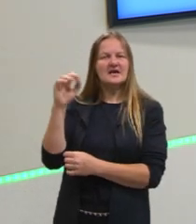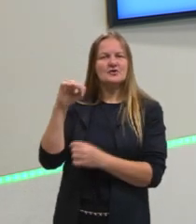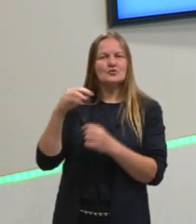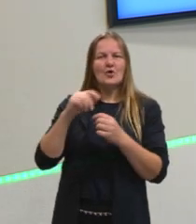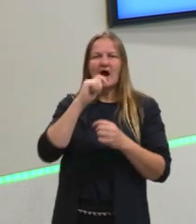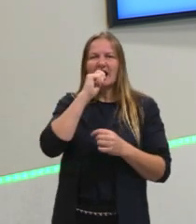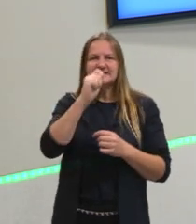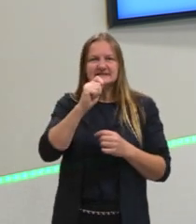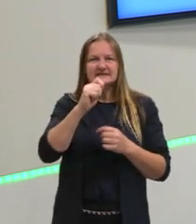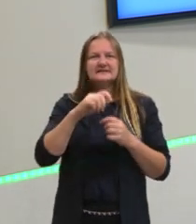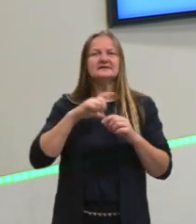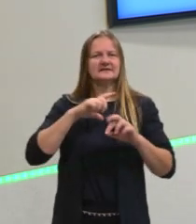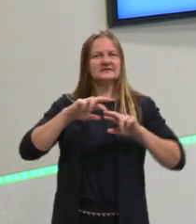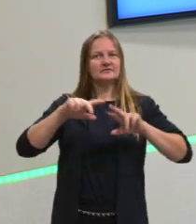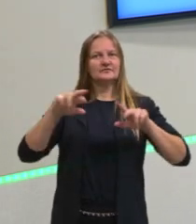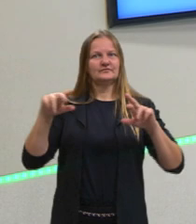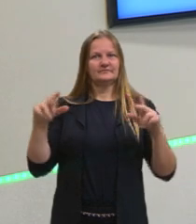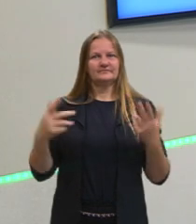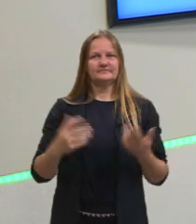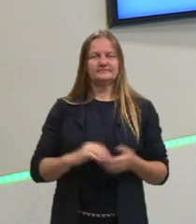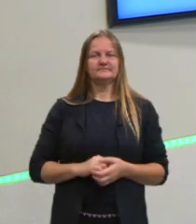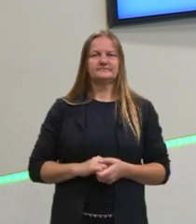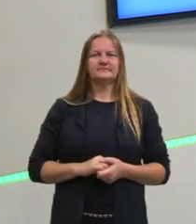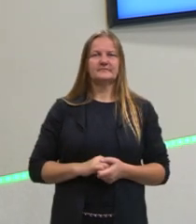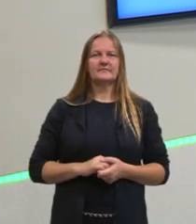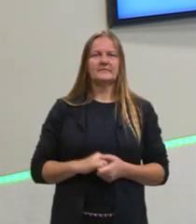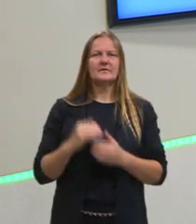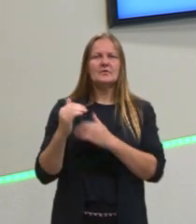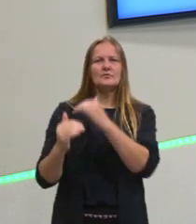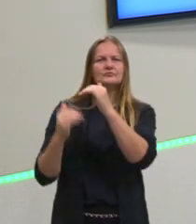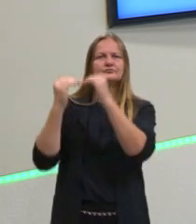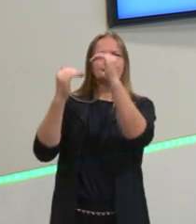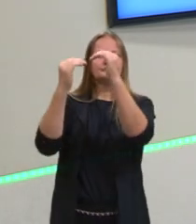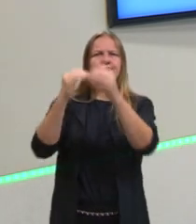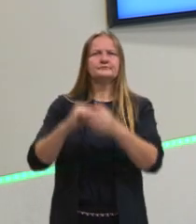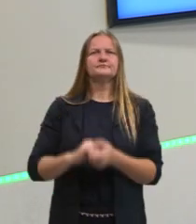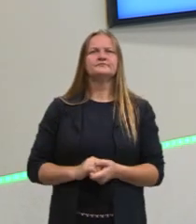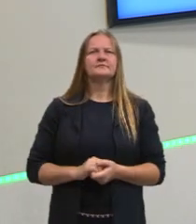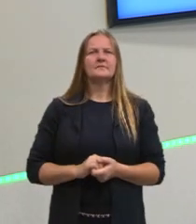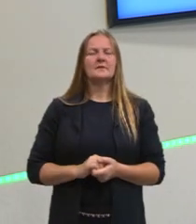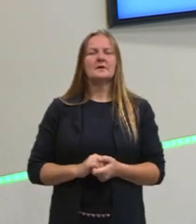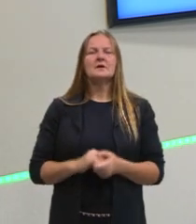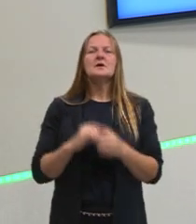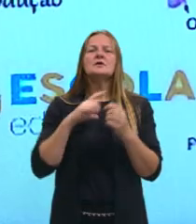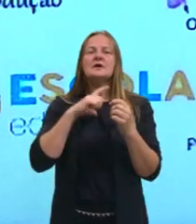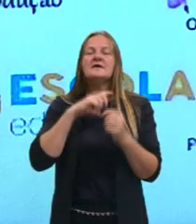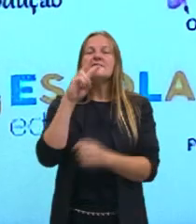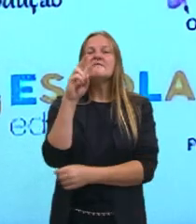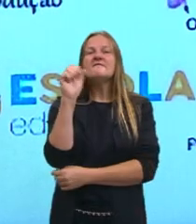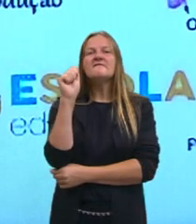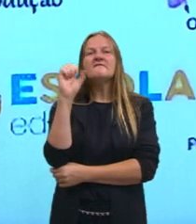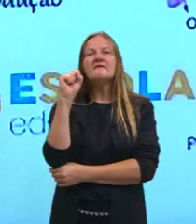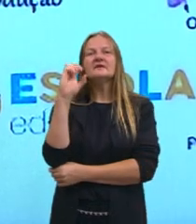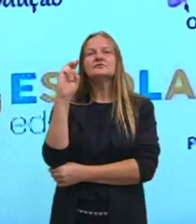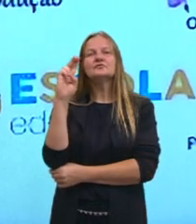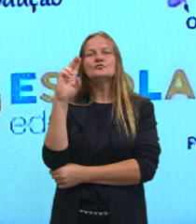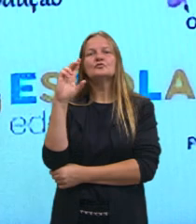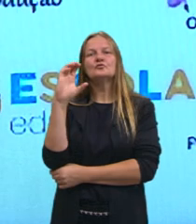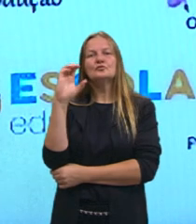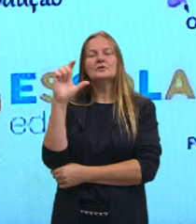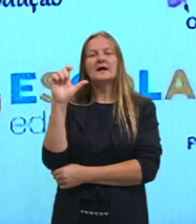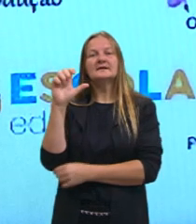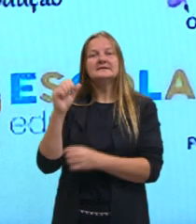angiospermas, um sucesso evolutivo. Plantas vasculares, aqui surgiram as